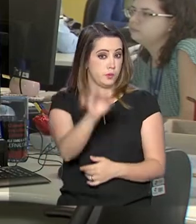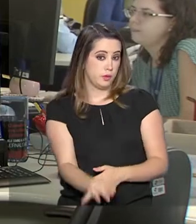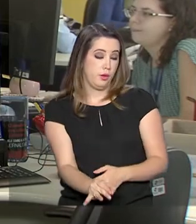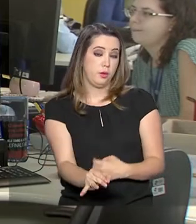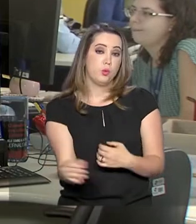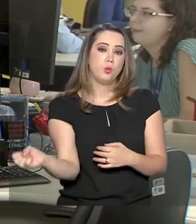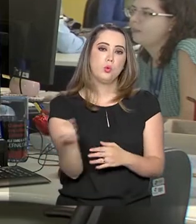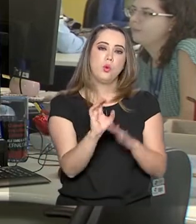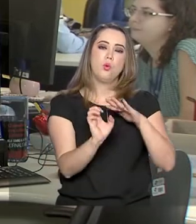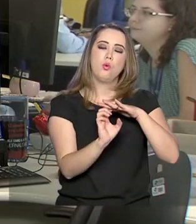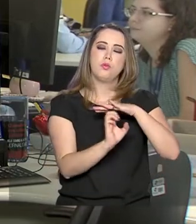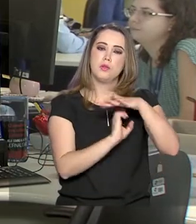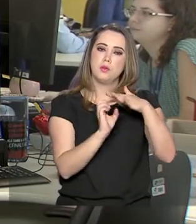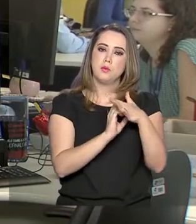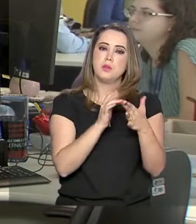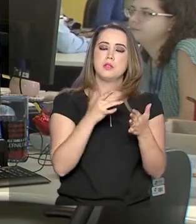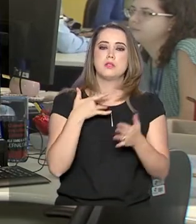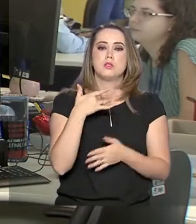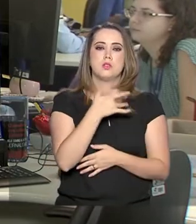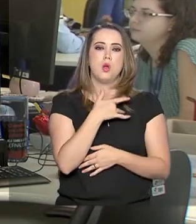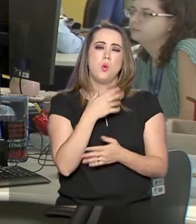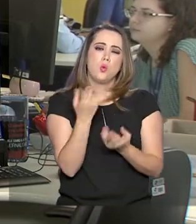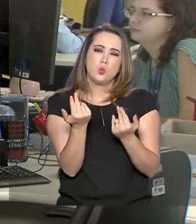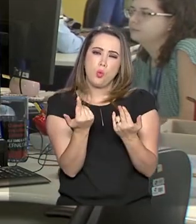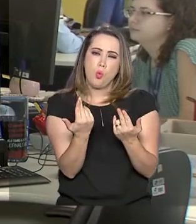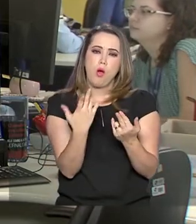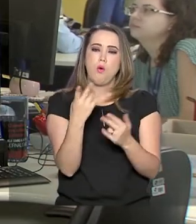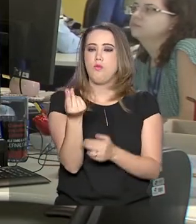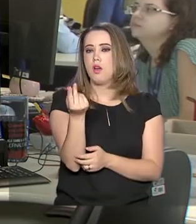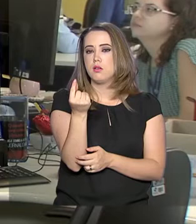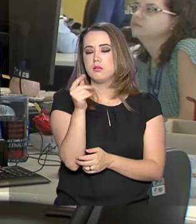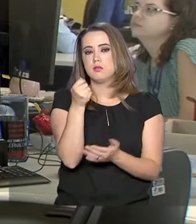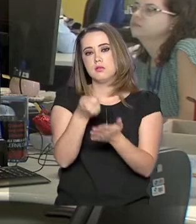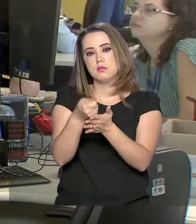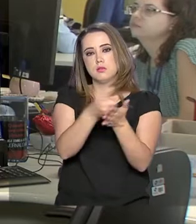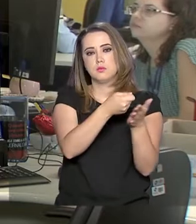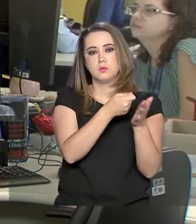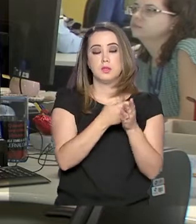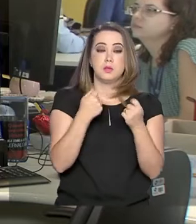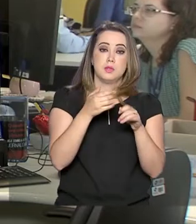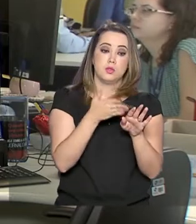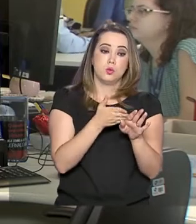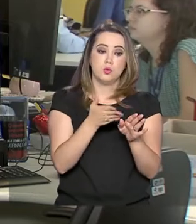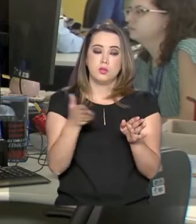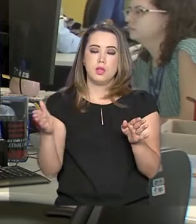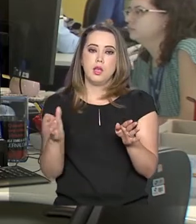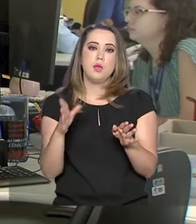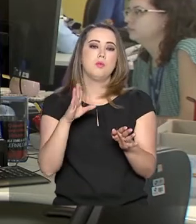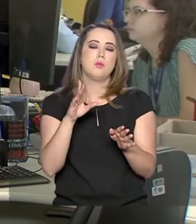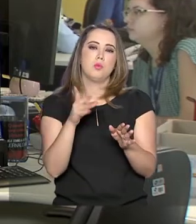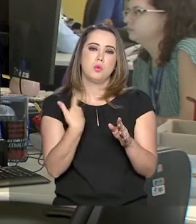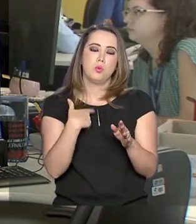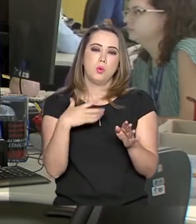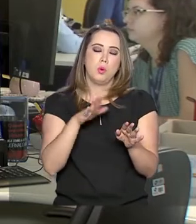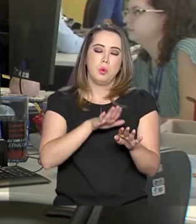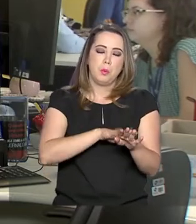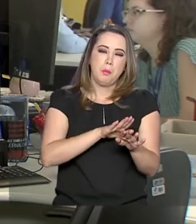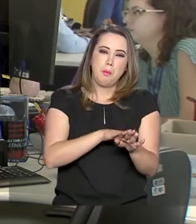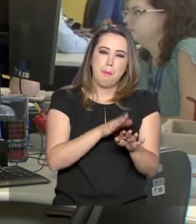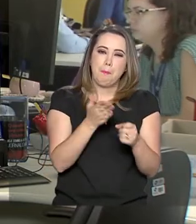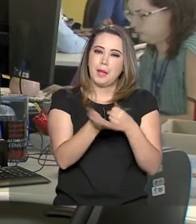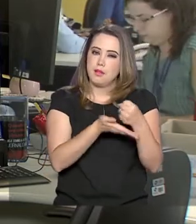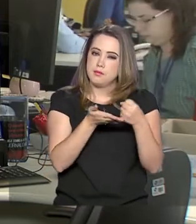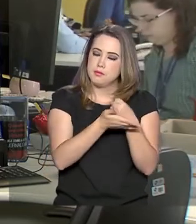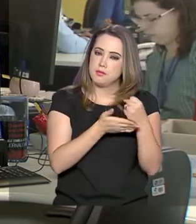novo plano de saúde deve ter a mesma faixa de preço do atual. E o cliente deve cumprir um prazo mínimo de carência no plano de origem. Para a